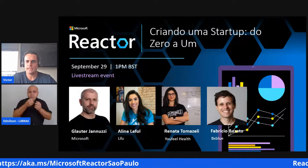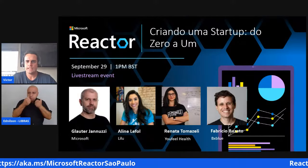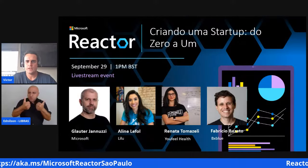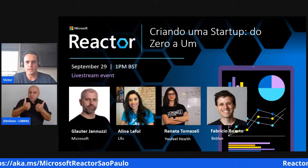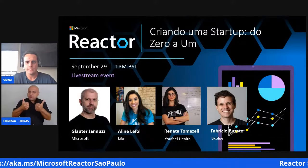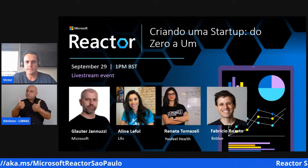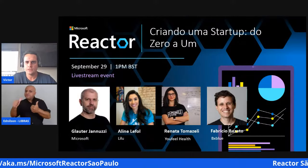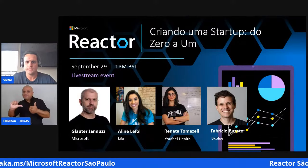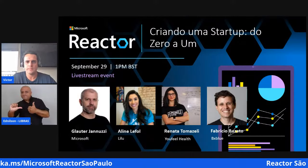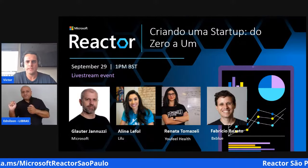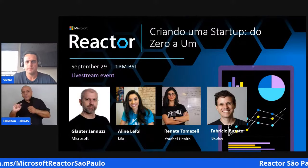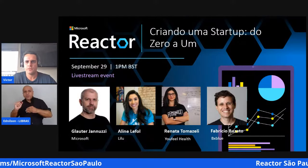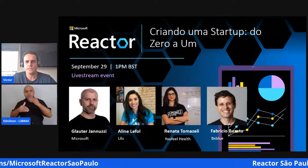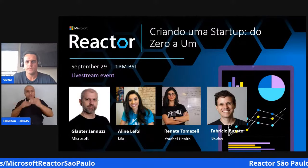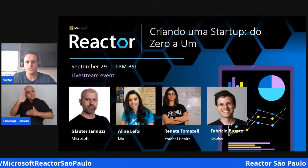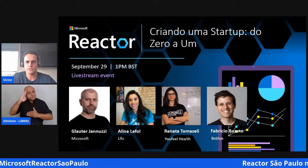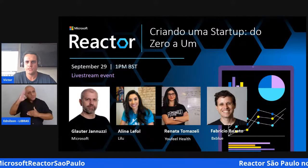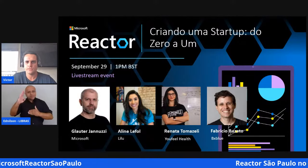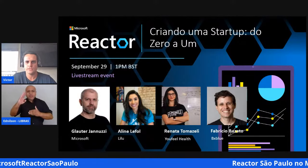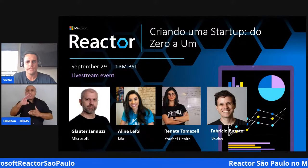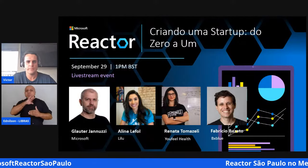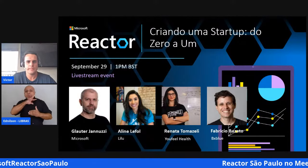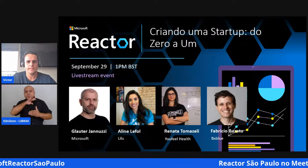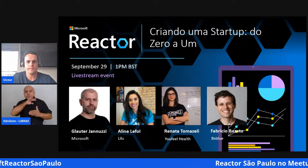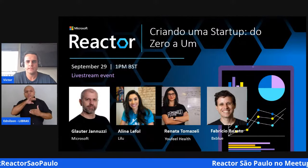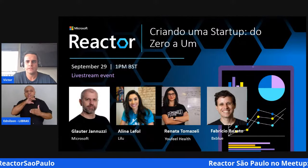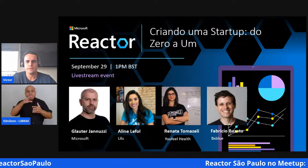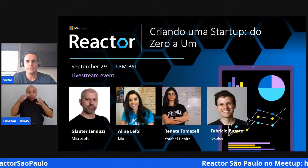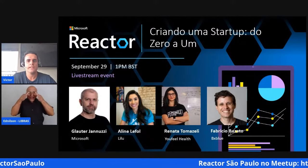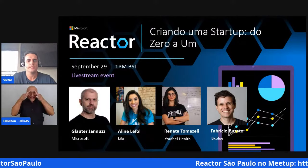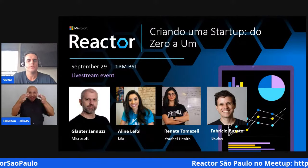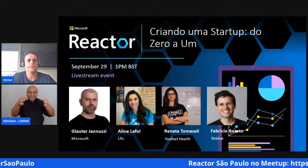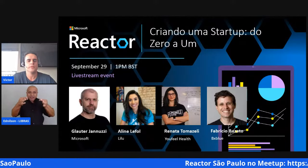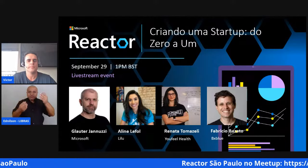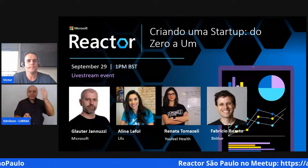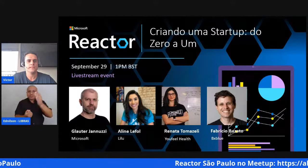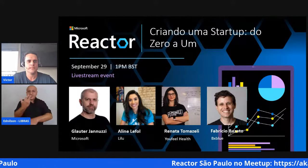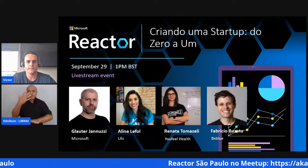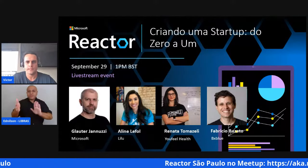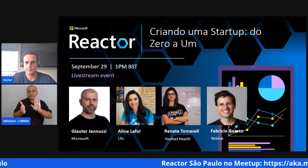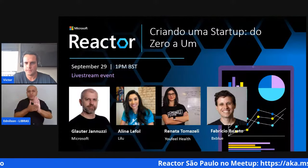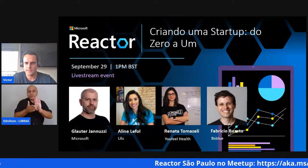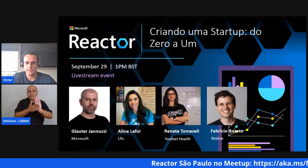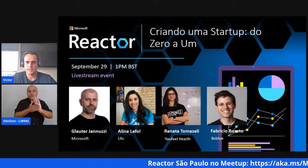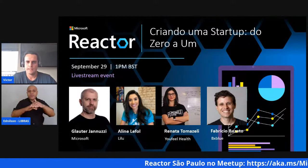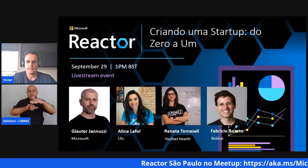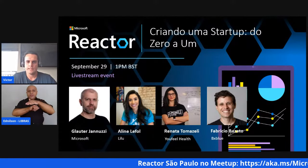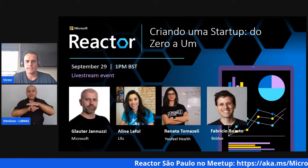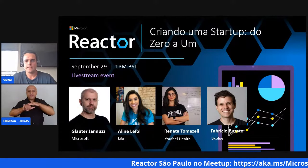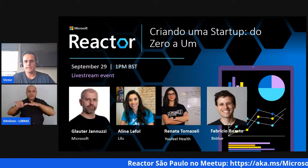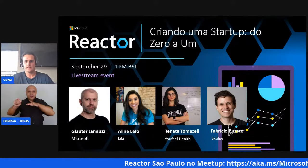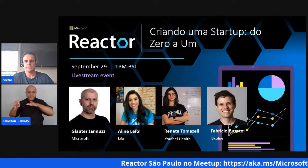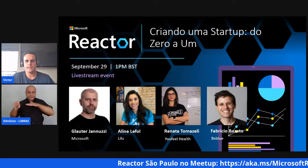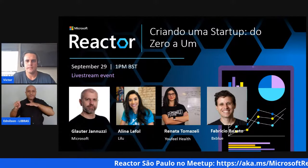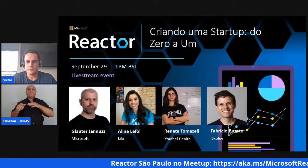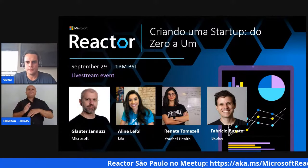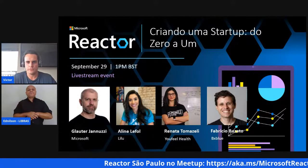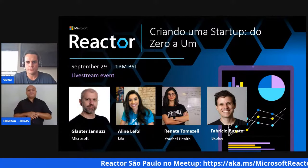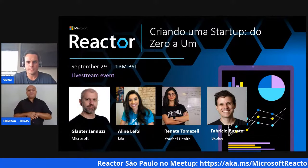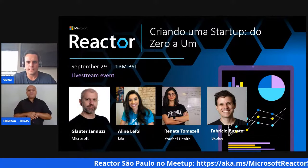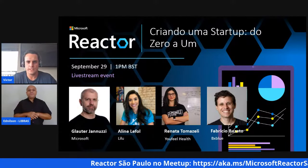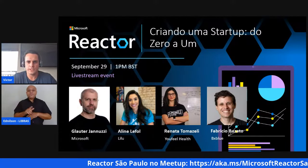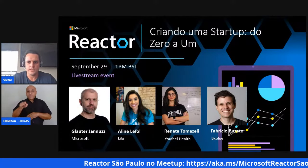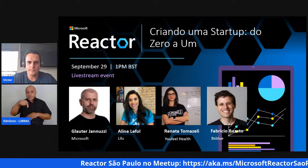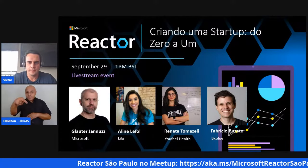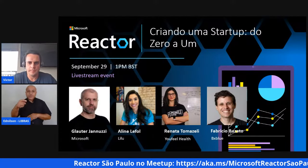e quais são os principais pontos críticos que você deve prestar atenção ao criar sua própria startup. Em seguida, teremos uma